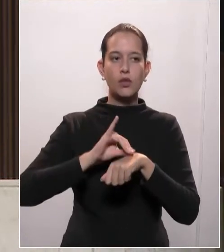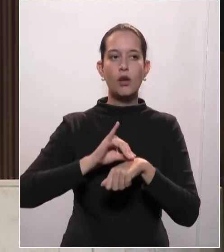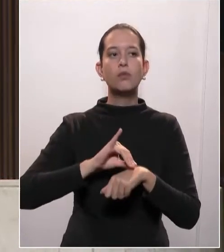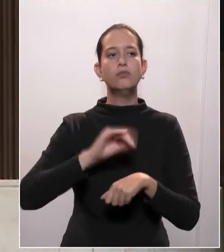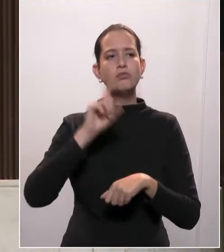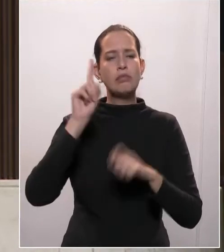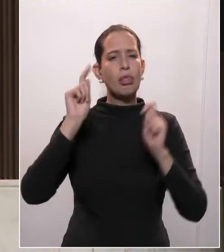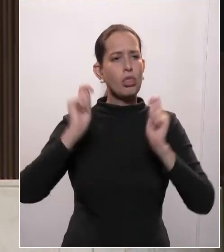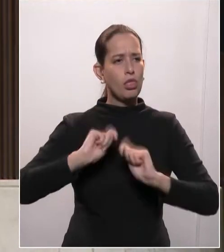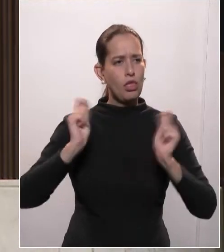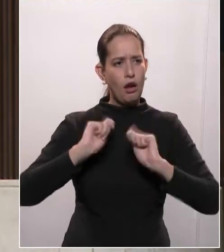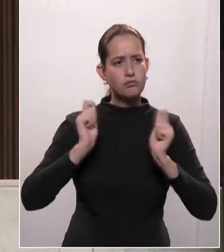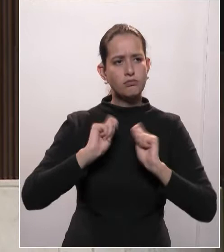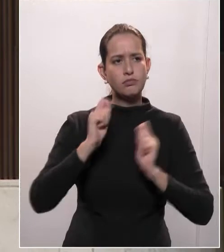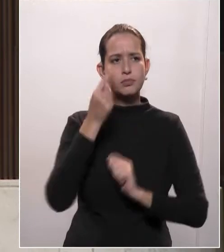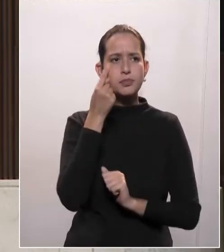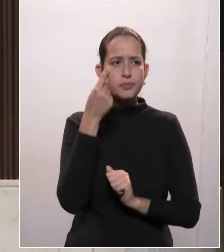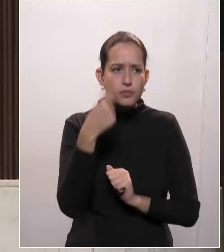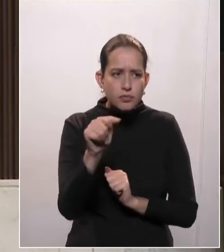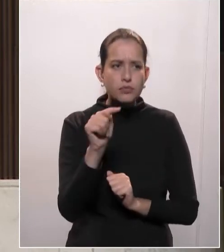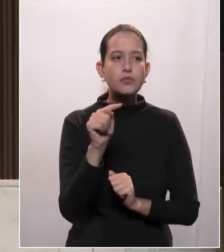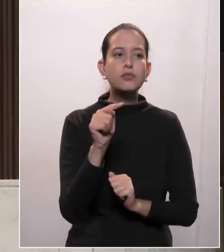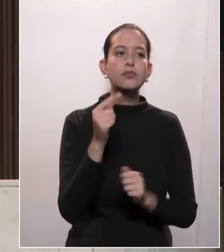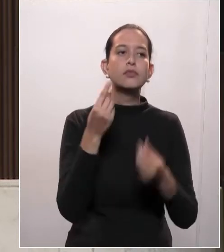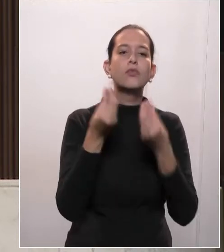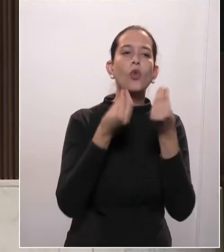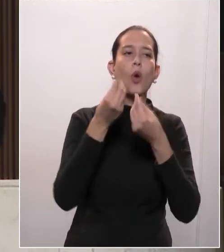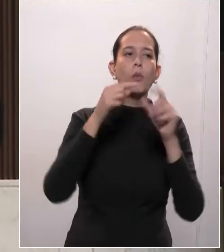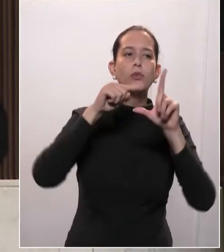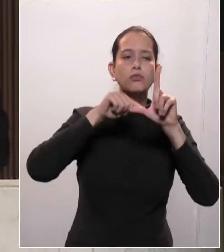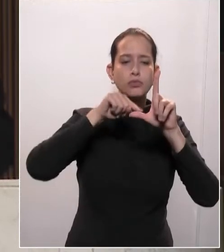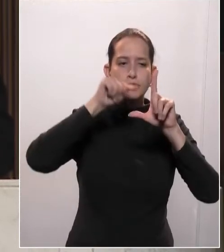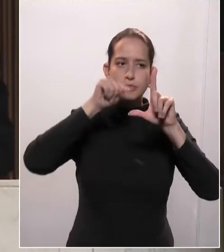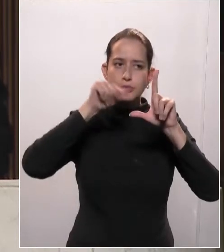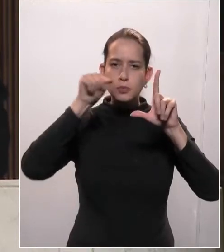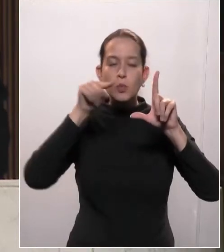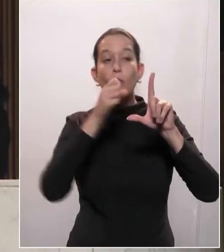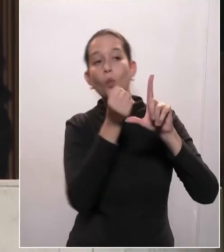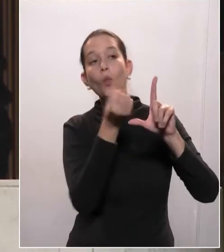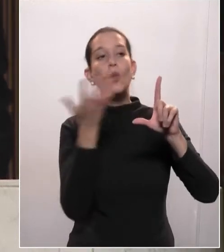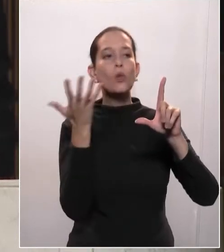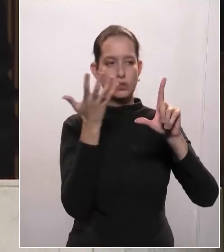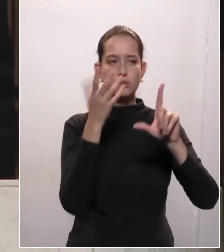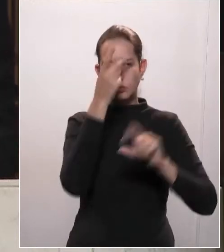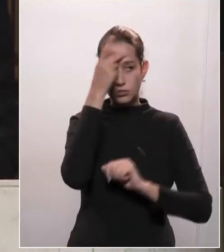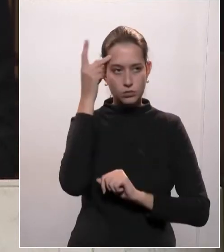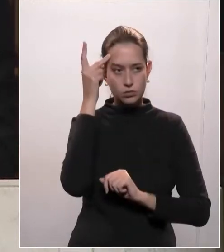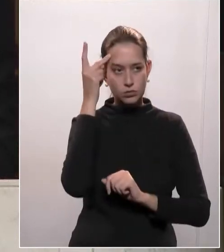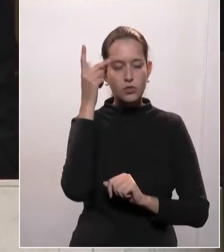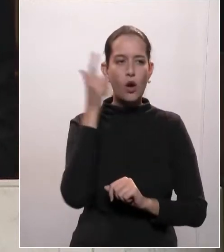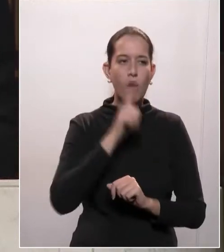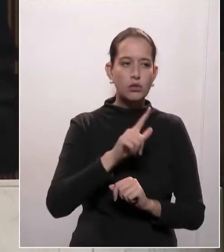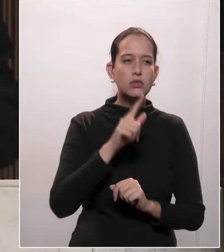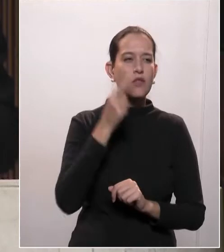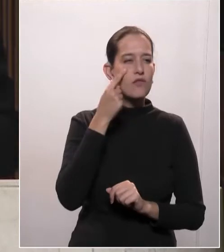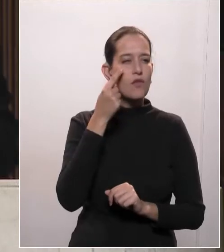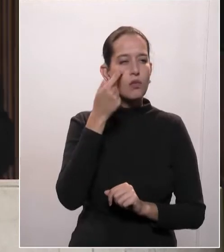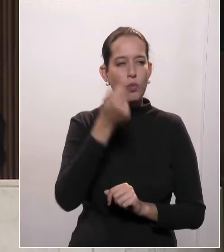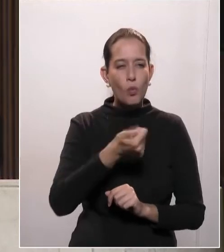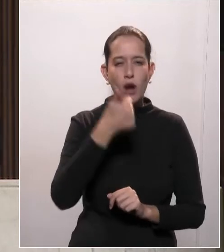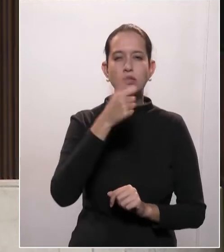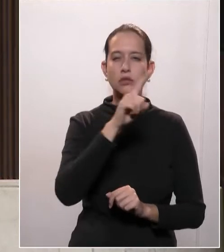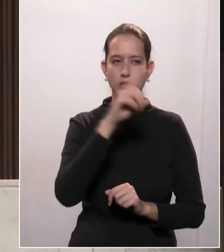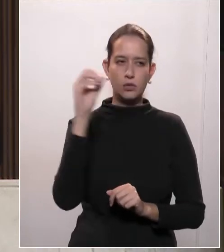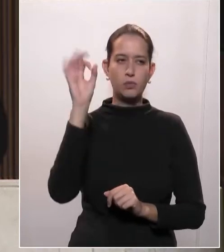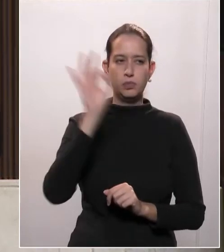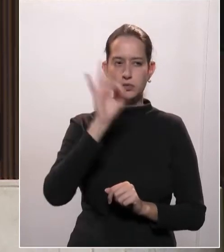de fazer projeções, e projeções com muito acerto. Quando ele diz